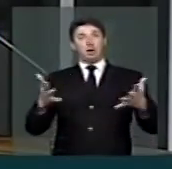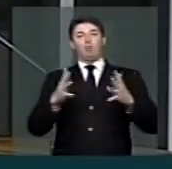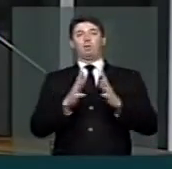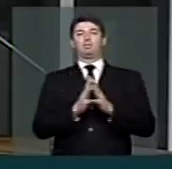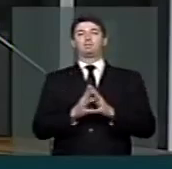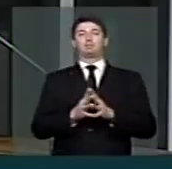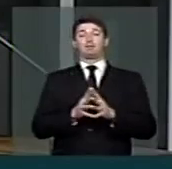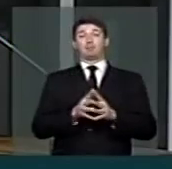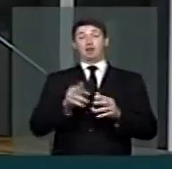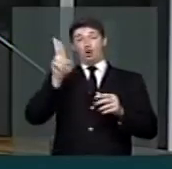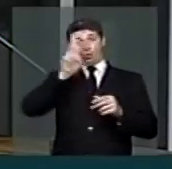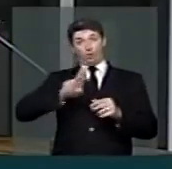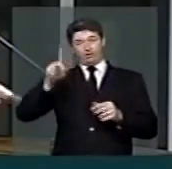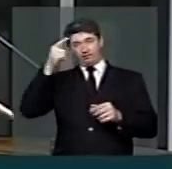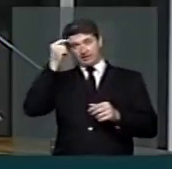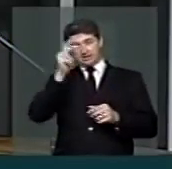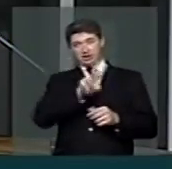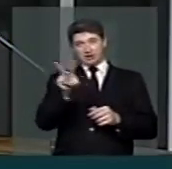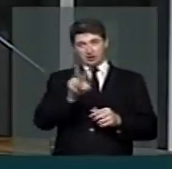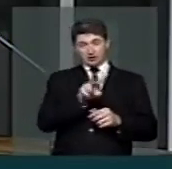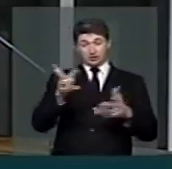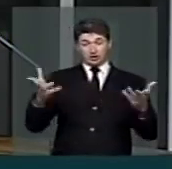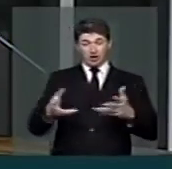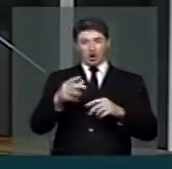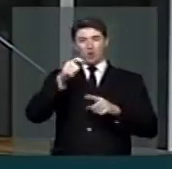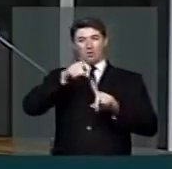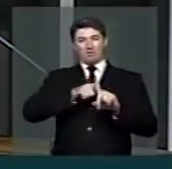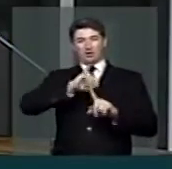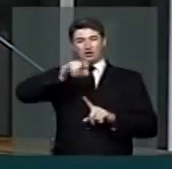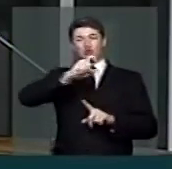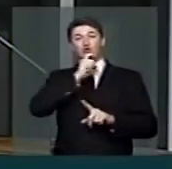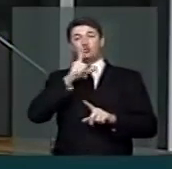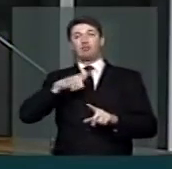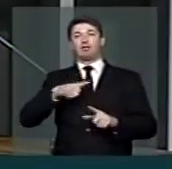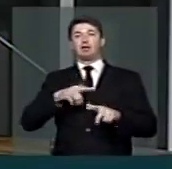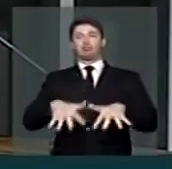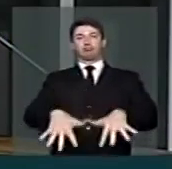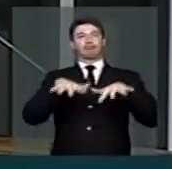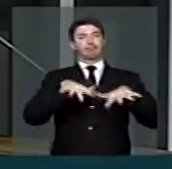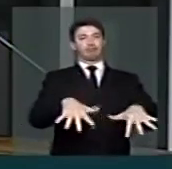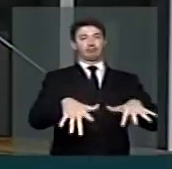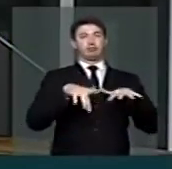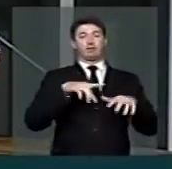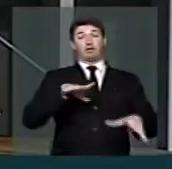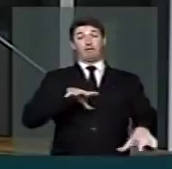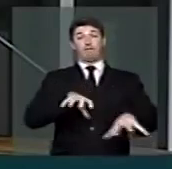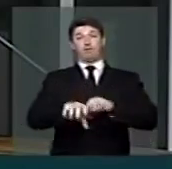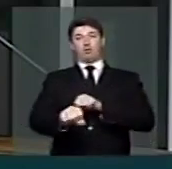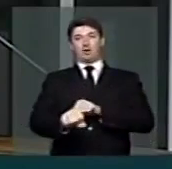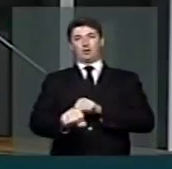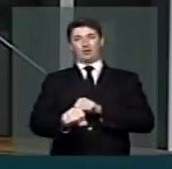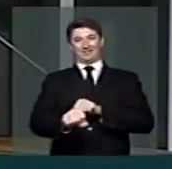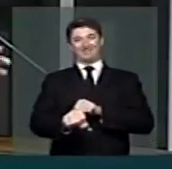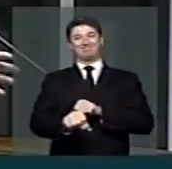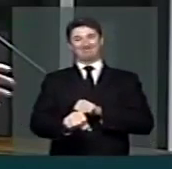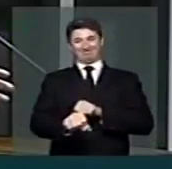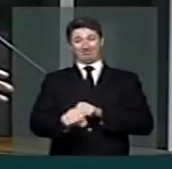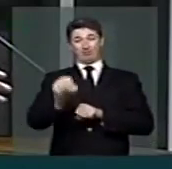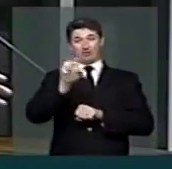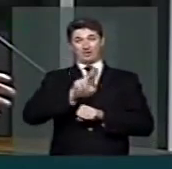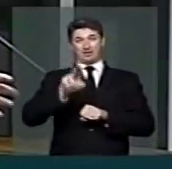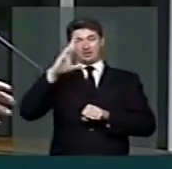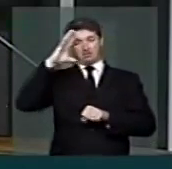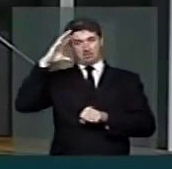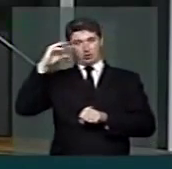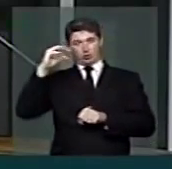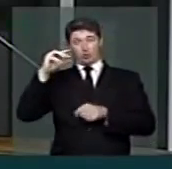essas duas universidades, neste mês de julho, vão estar fazendo os eventos de formatura, de colação de grau. A Universidade da